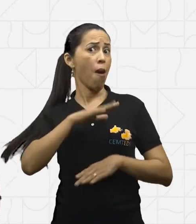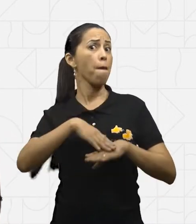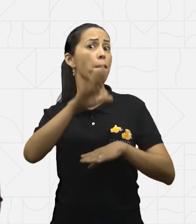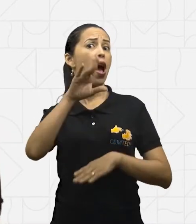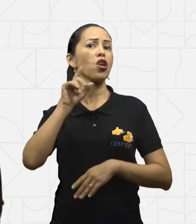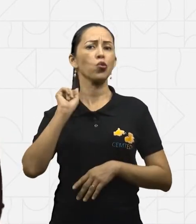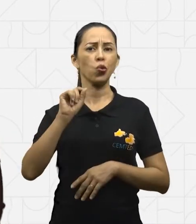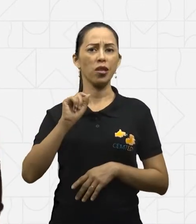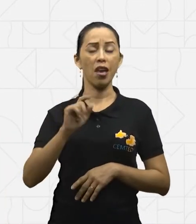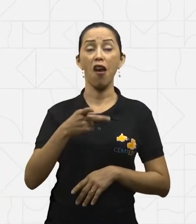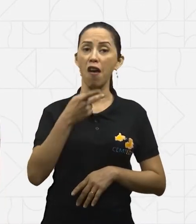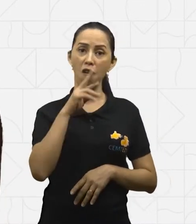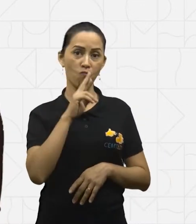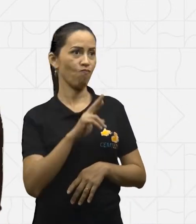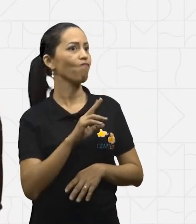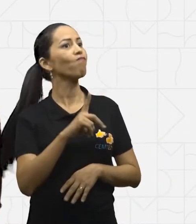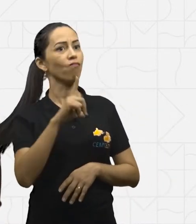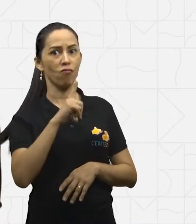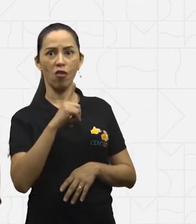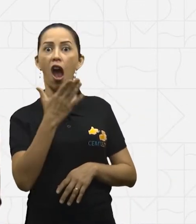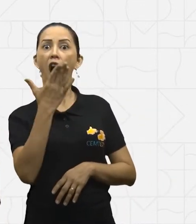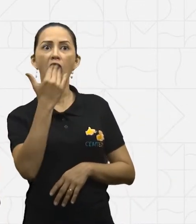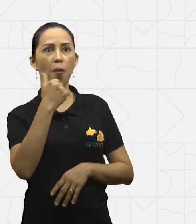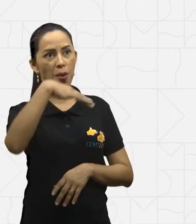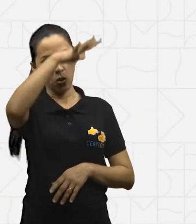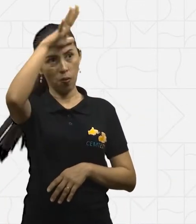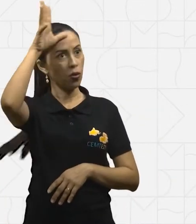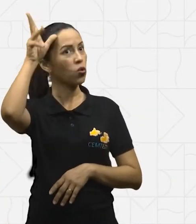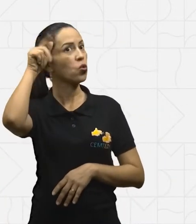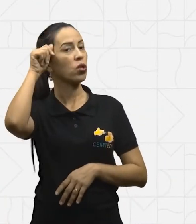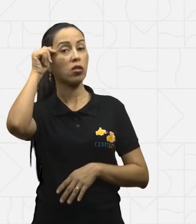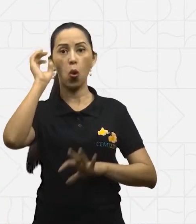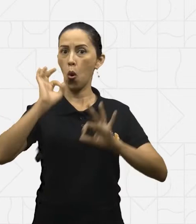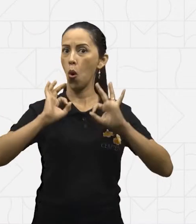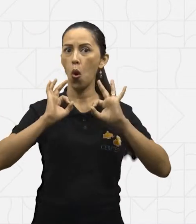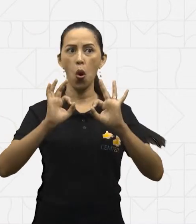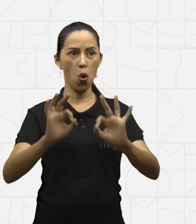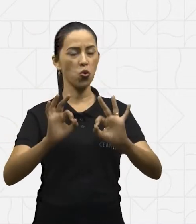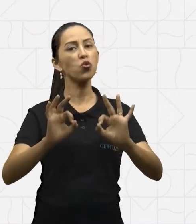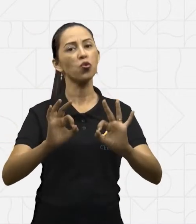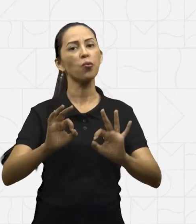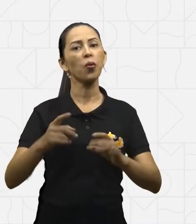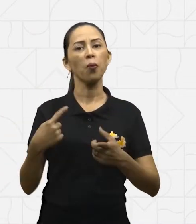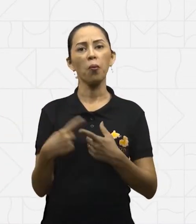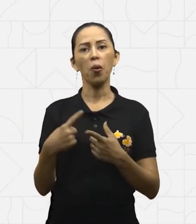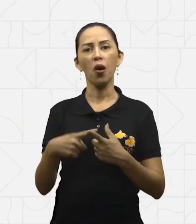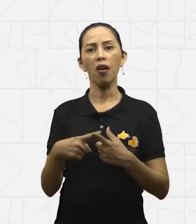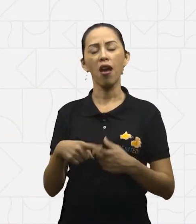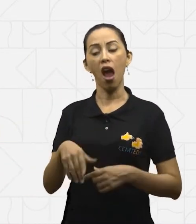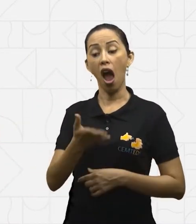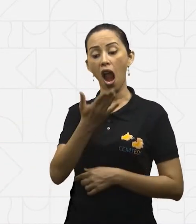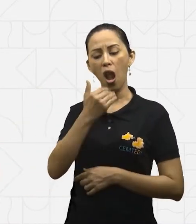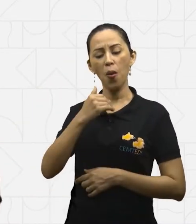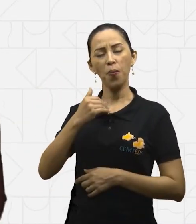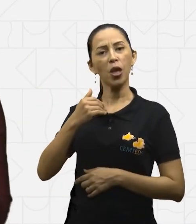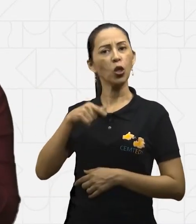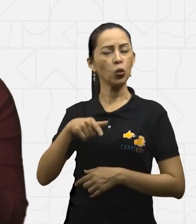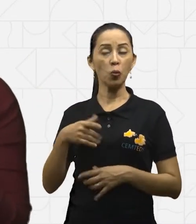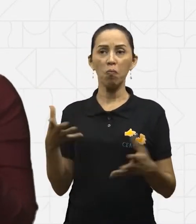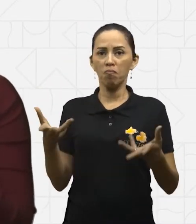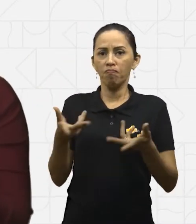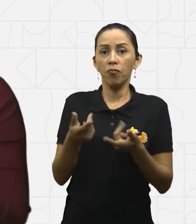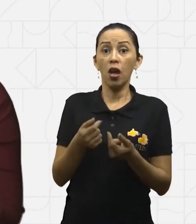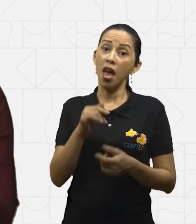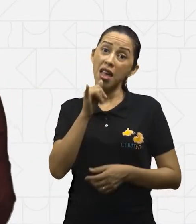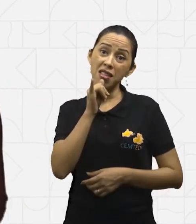alimentos regionais que são muito nutricionalmente ricos. A pupunha e o tucumã, por exemplo, são